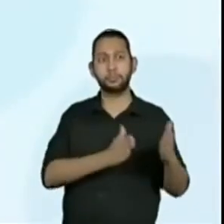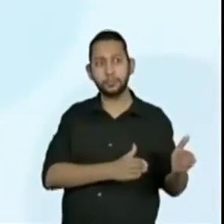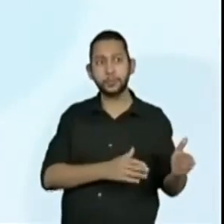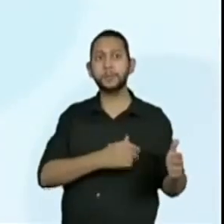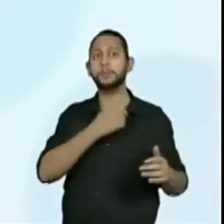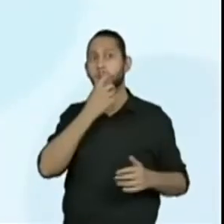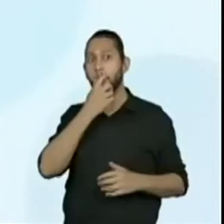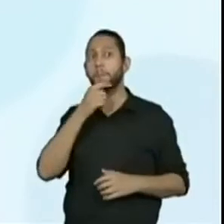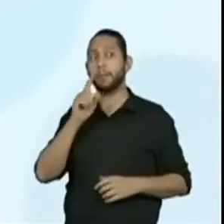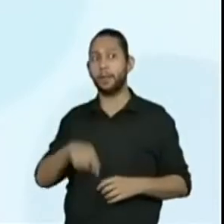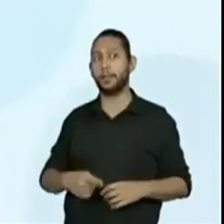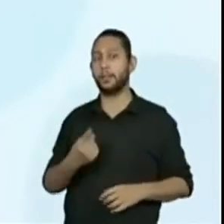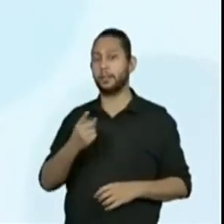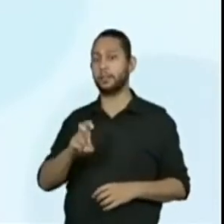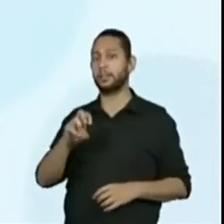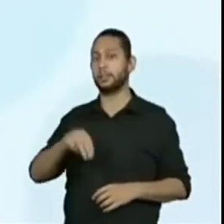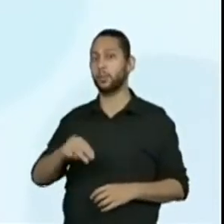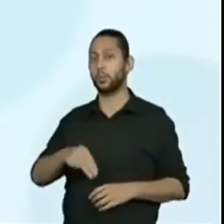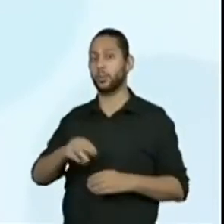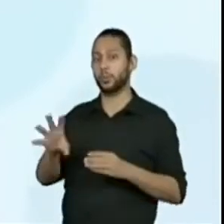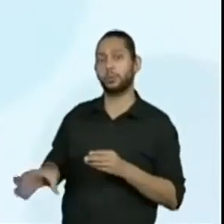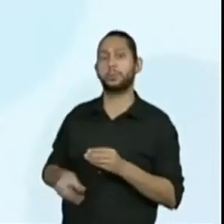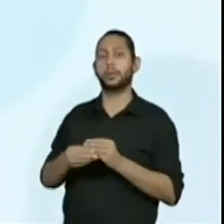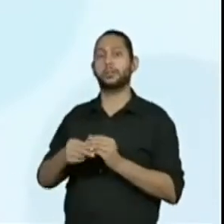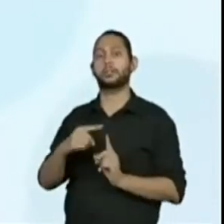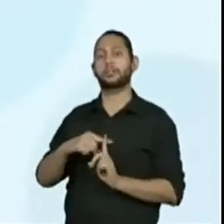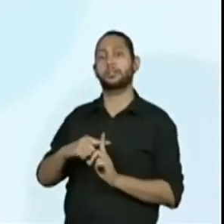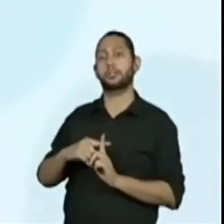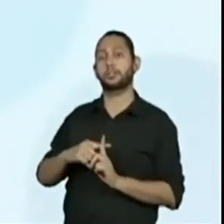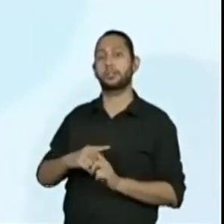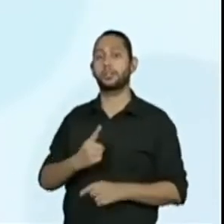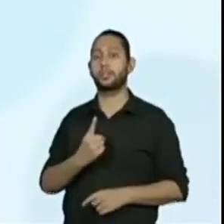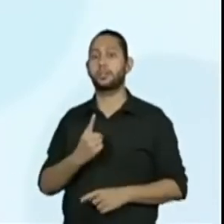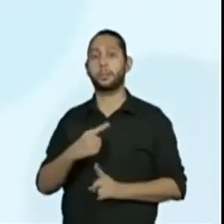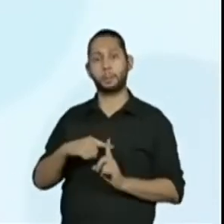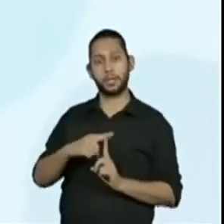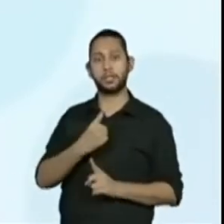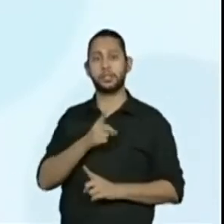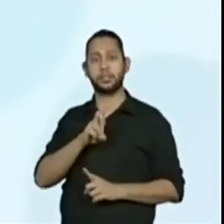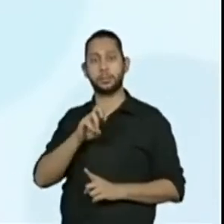vai de 15 em 15 minutos. Certo?